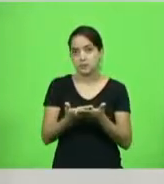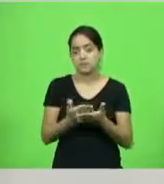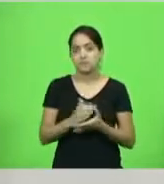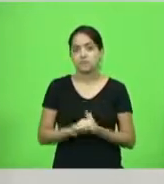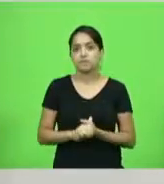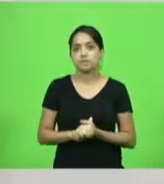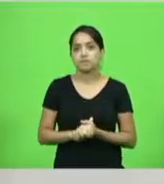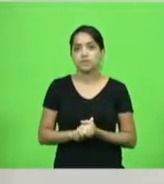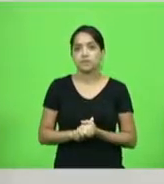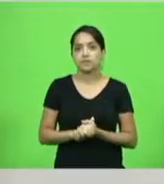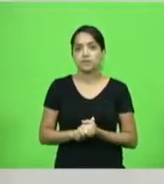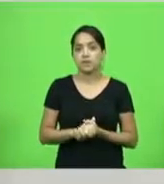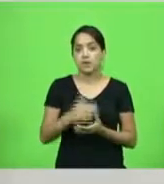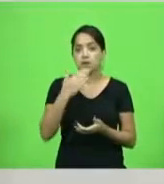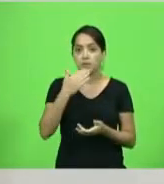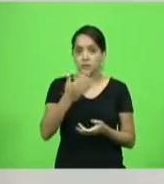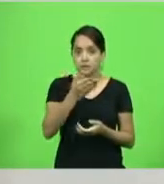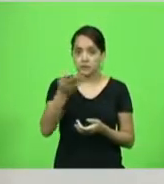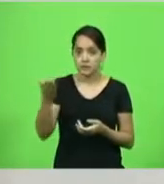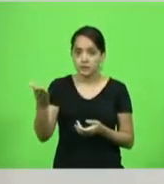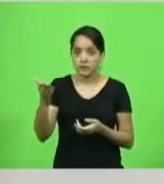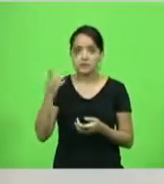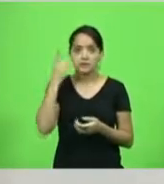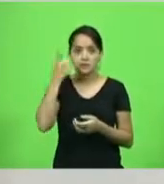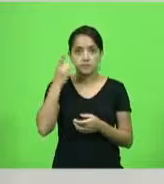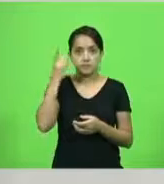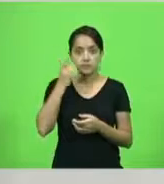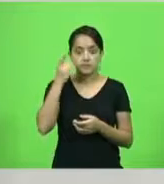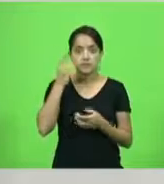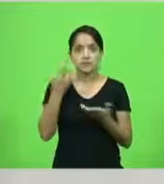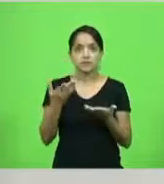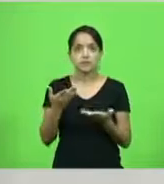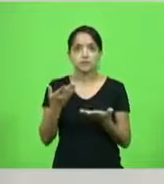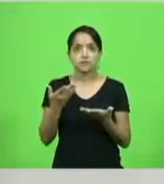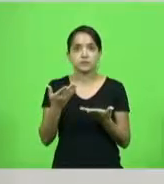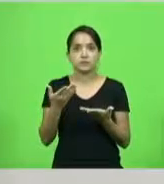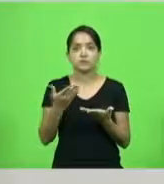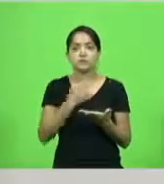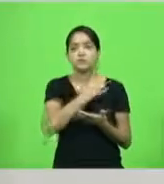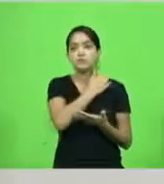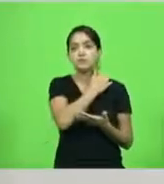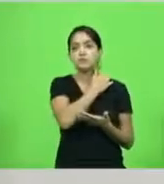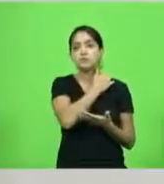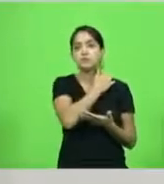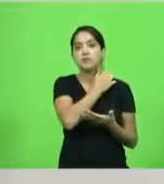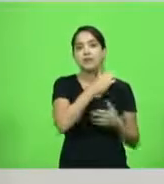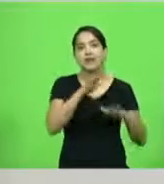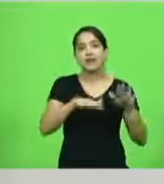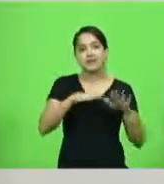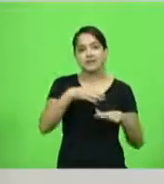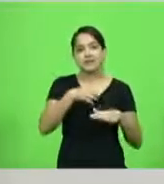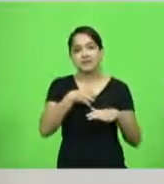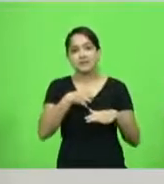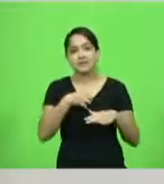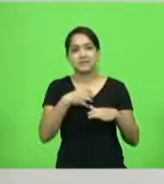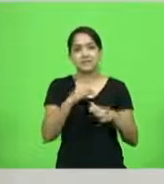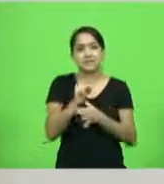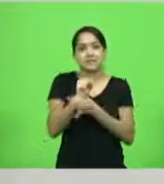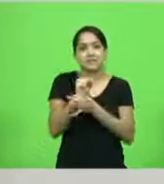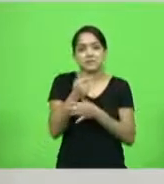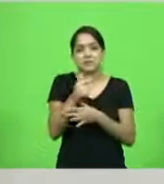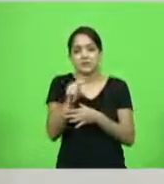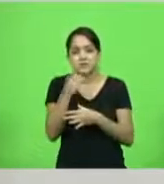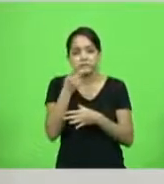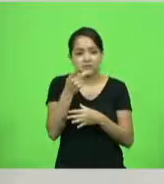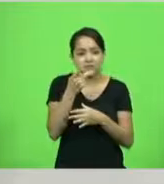E eu peço a todos os deputados aqui dentro, que não tenham, às vezes a gente se sente inseguro de falar alguma coisa, a gente pode